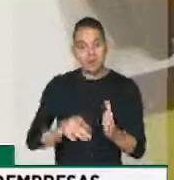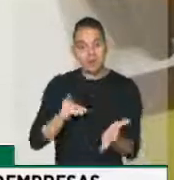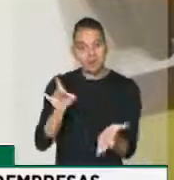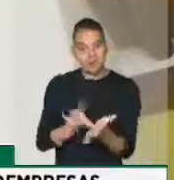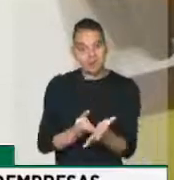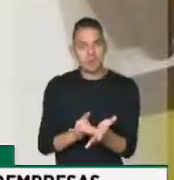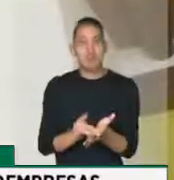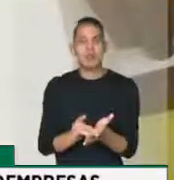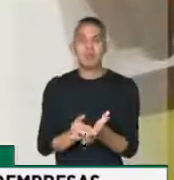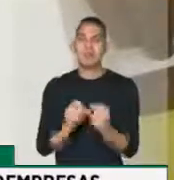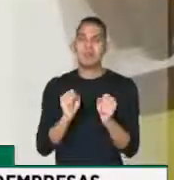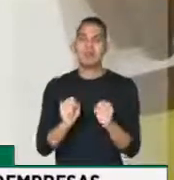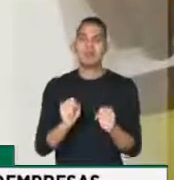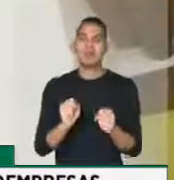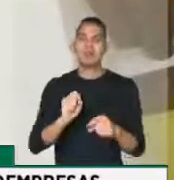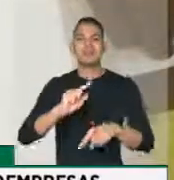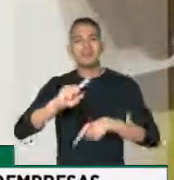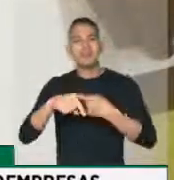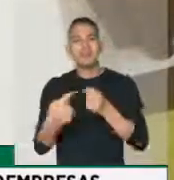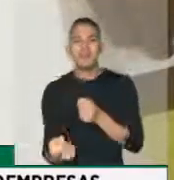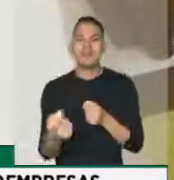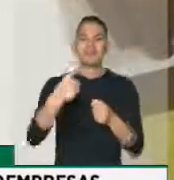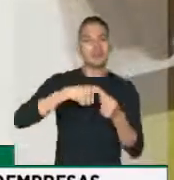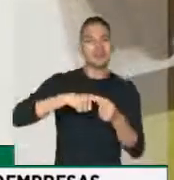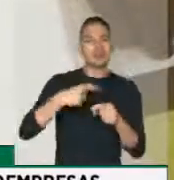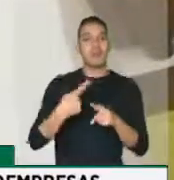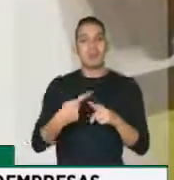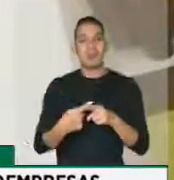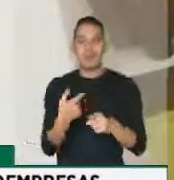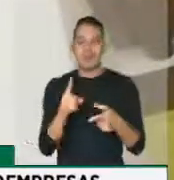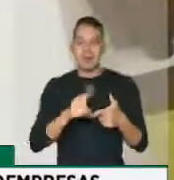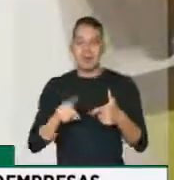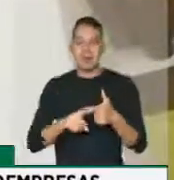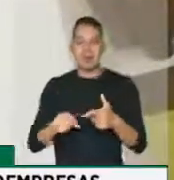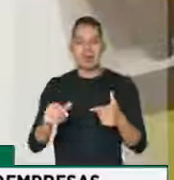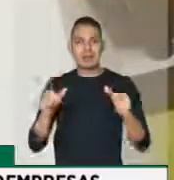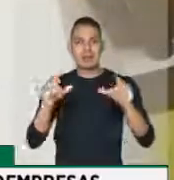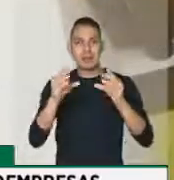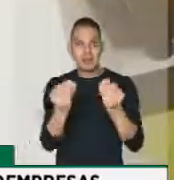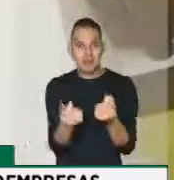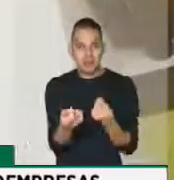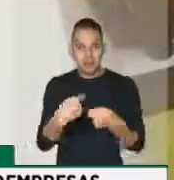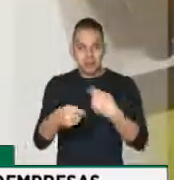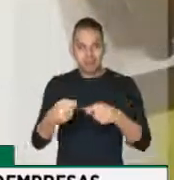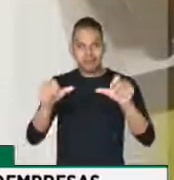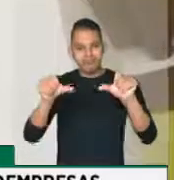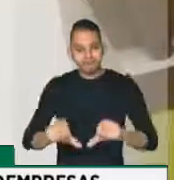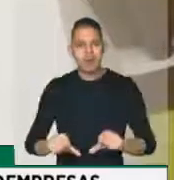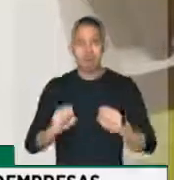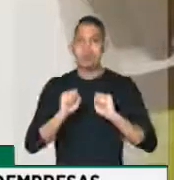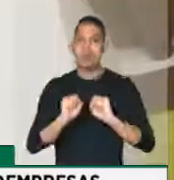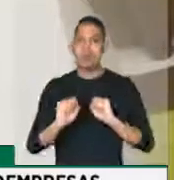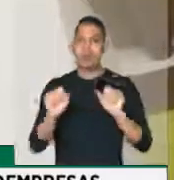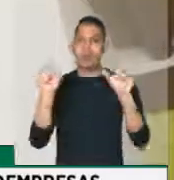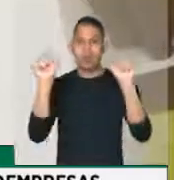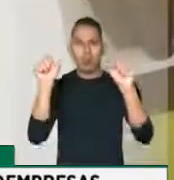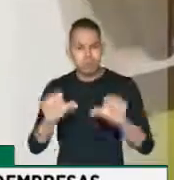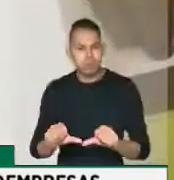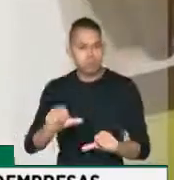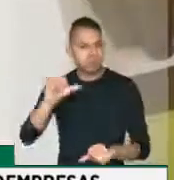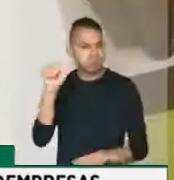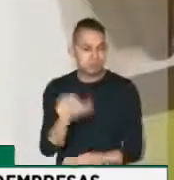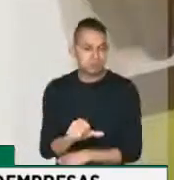provavelmente, presidente, nós vamos ter que voltar a esse texto, porque essa crise econômica certamente será muito maior do que a gente está imaginando. Fato